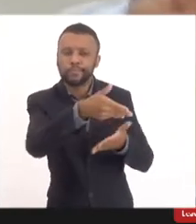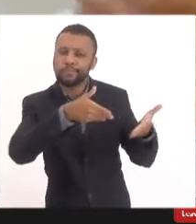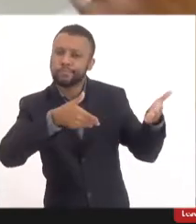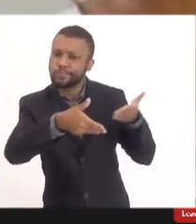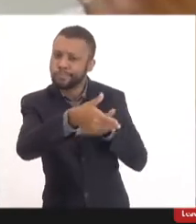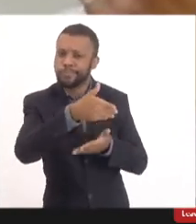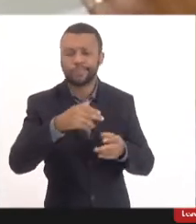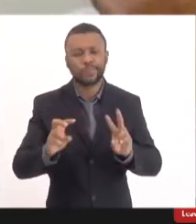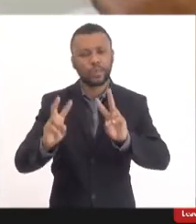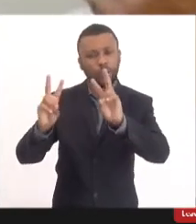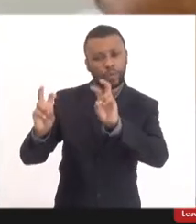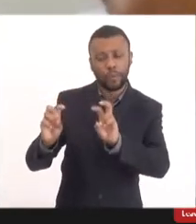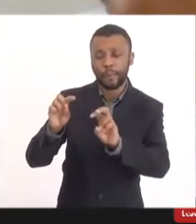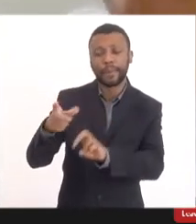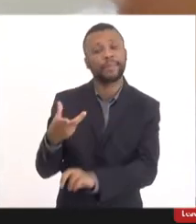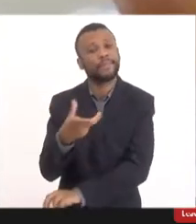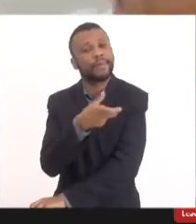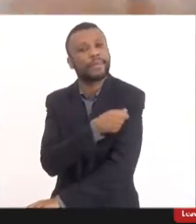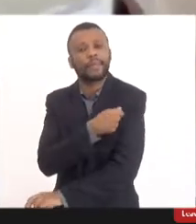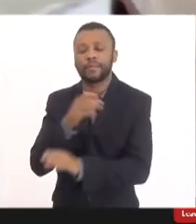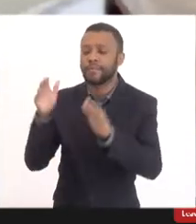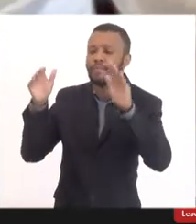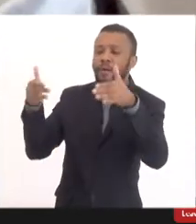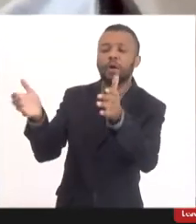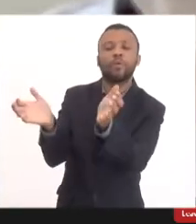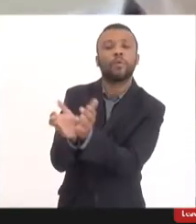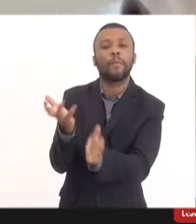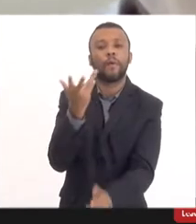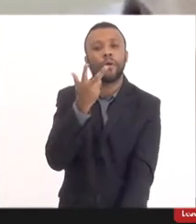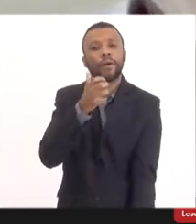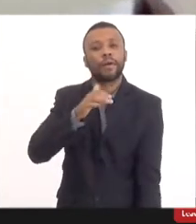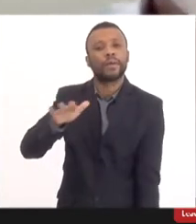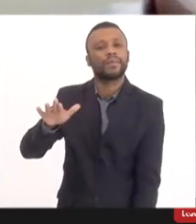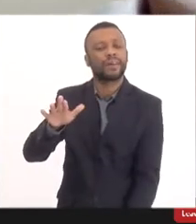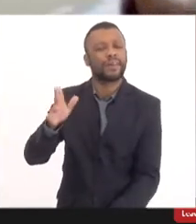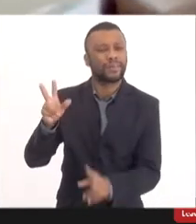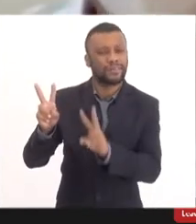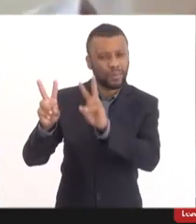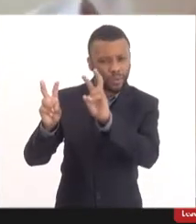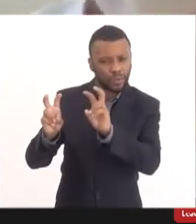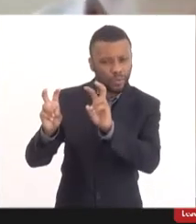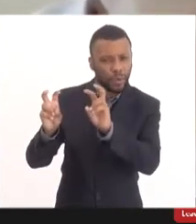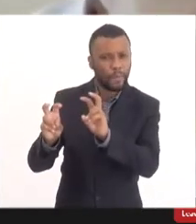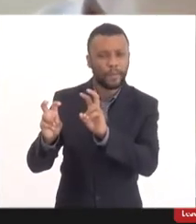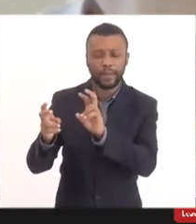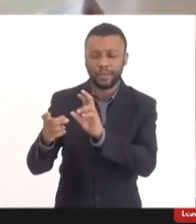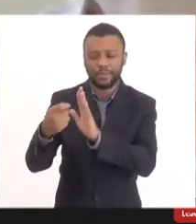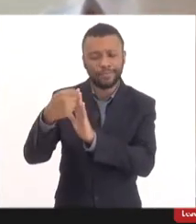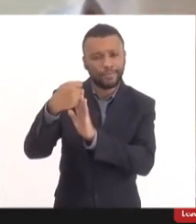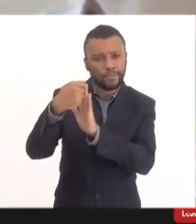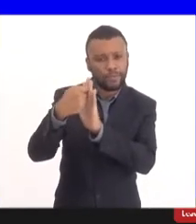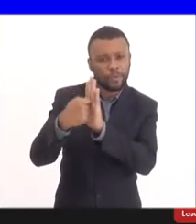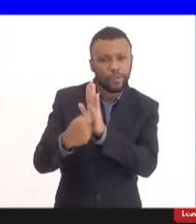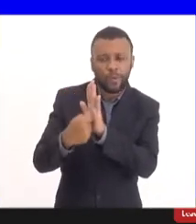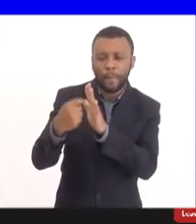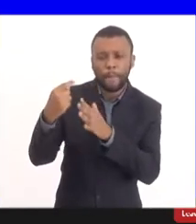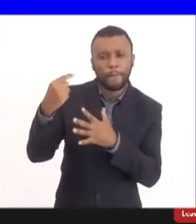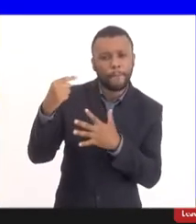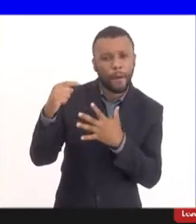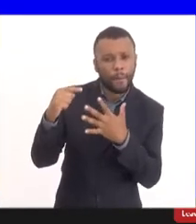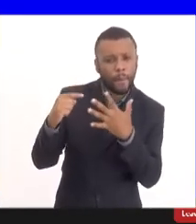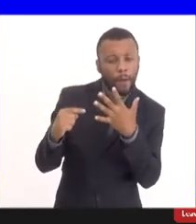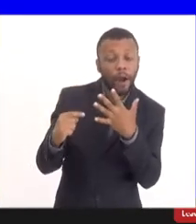essa questão da vacinação das crianças. e com relação ao que o Mário referiu aqui, eu vou falar de alguns números que